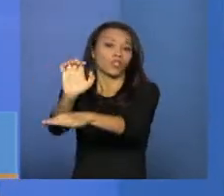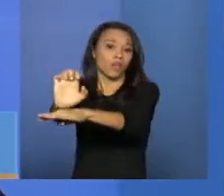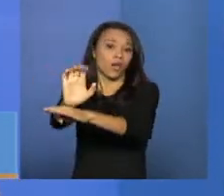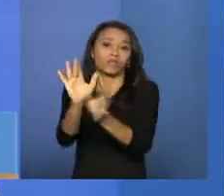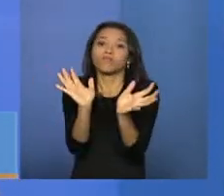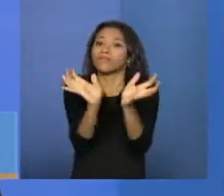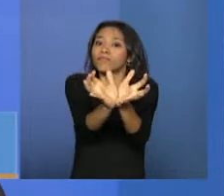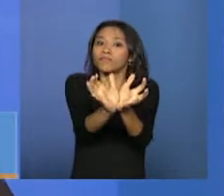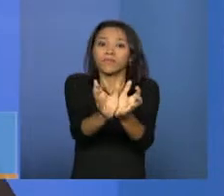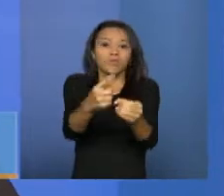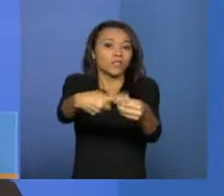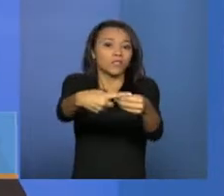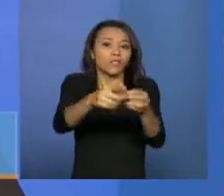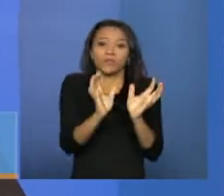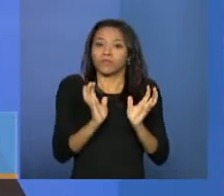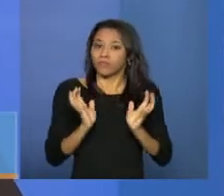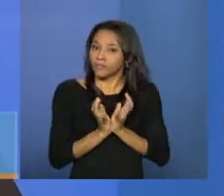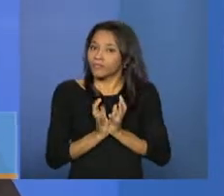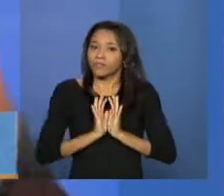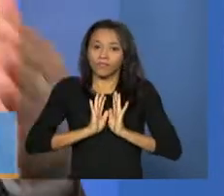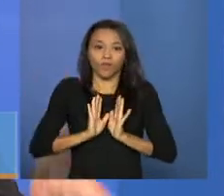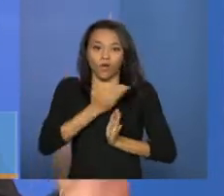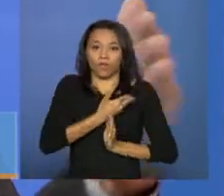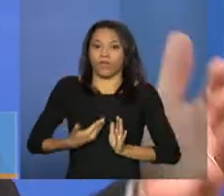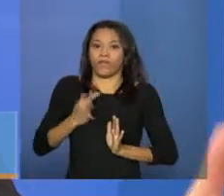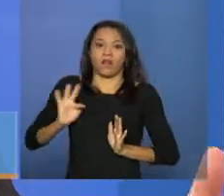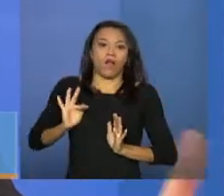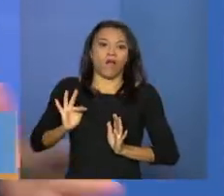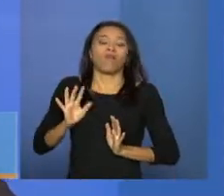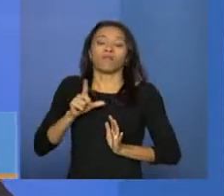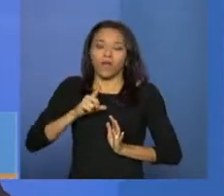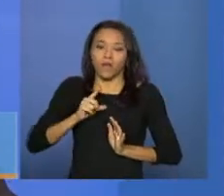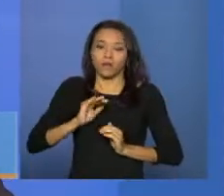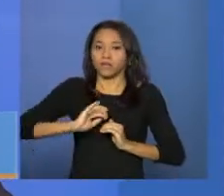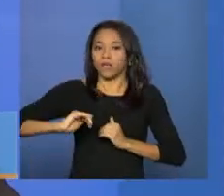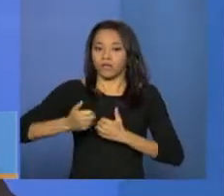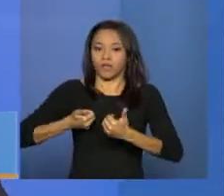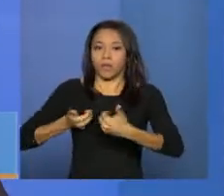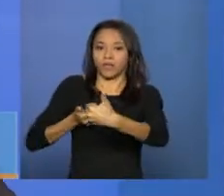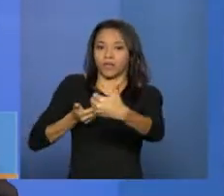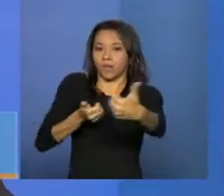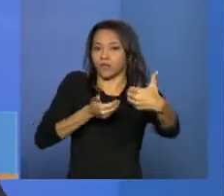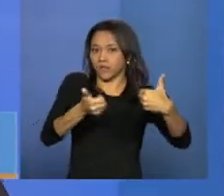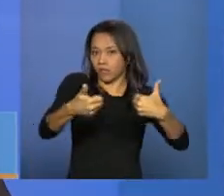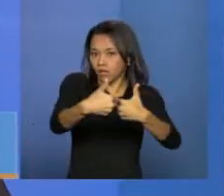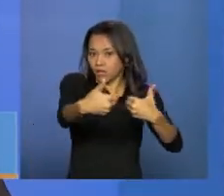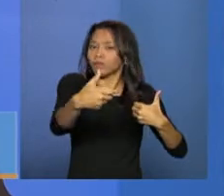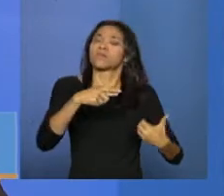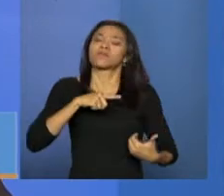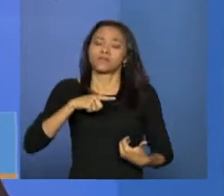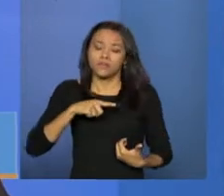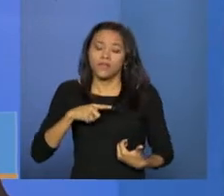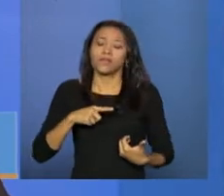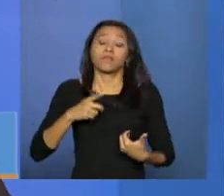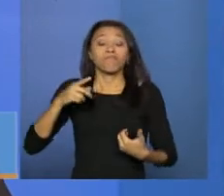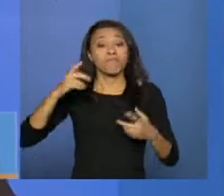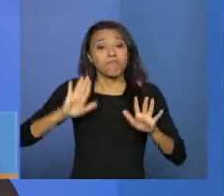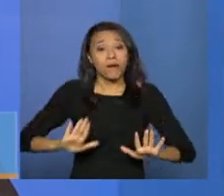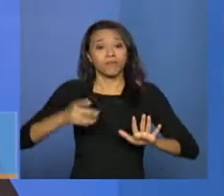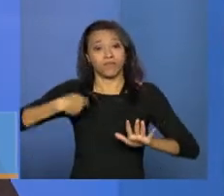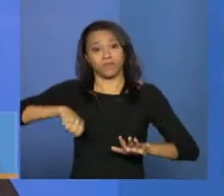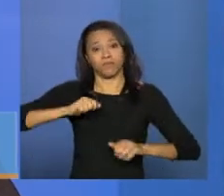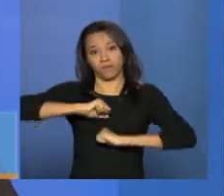compete aos municípios e os estados, nos casos do serviço regionalizado. Essa é uma questão importante que a gente tem que ter clareza.